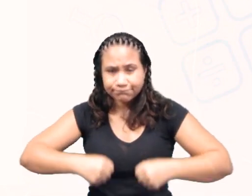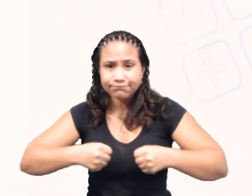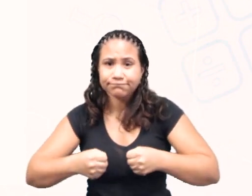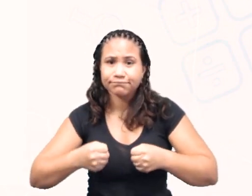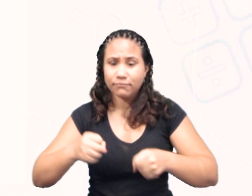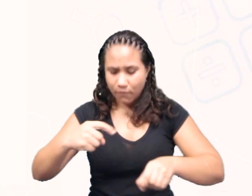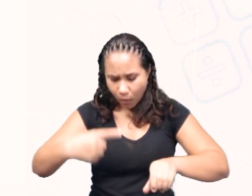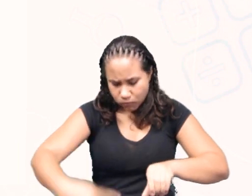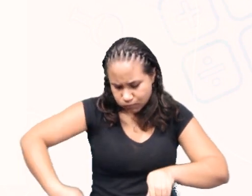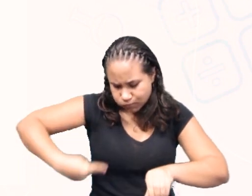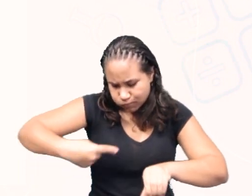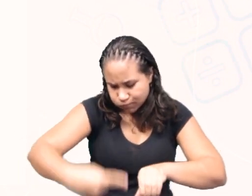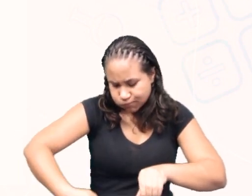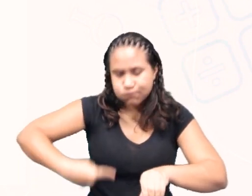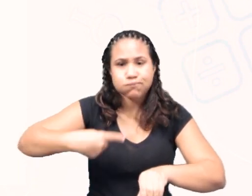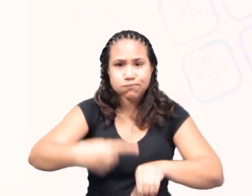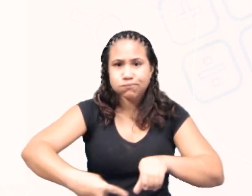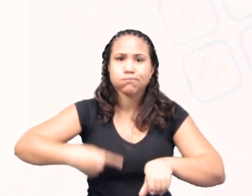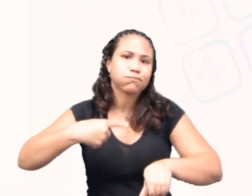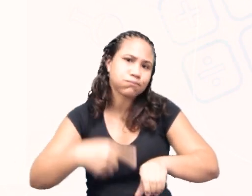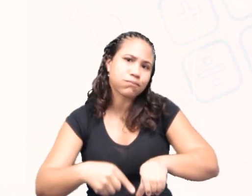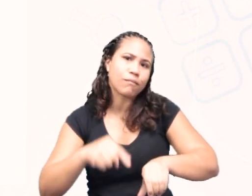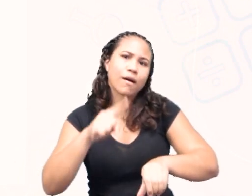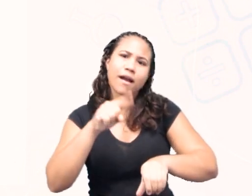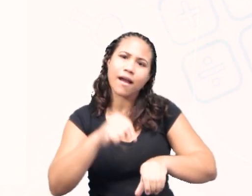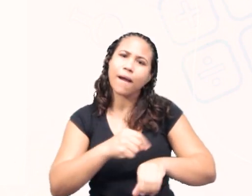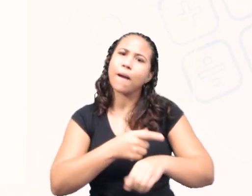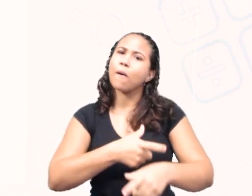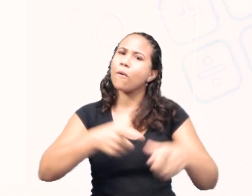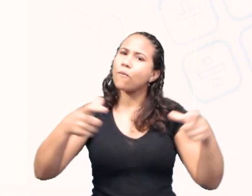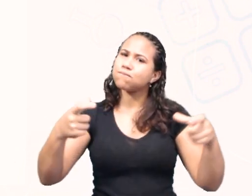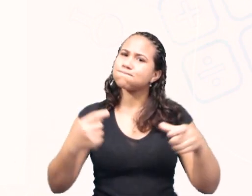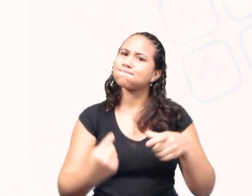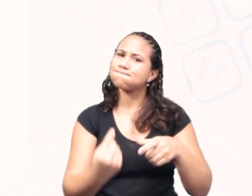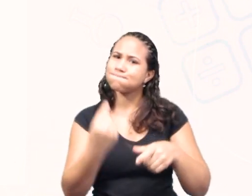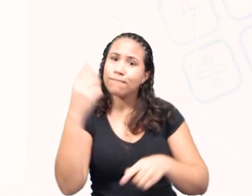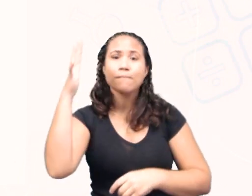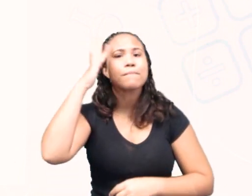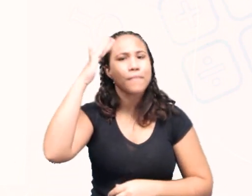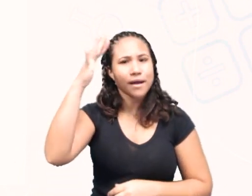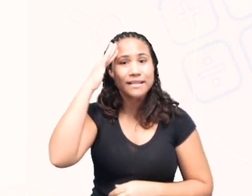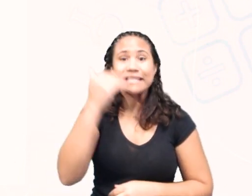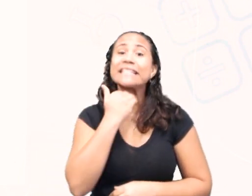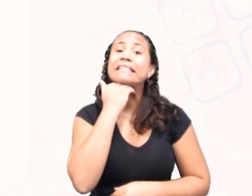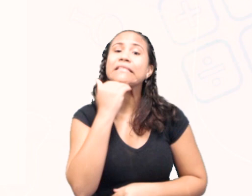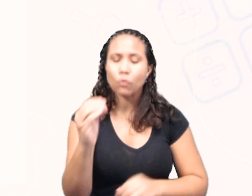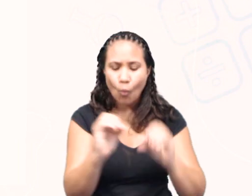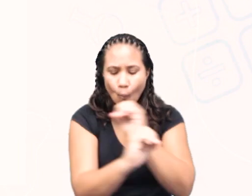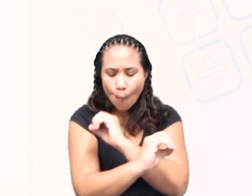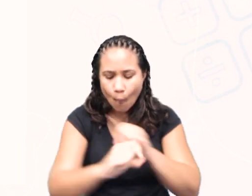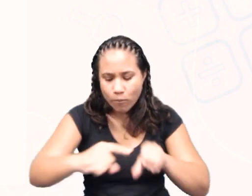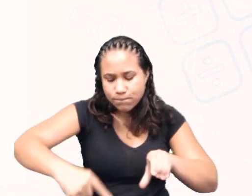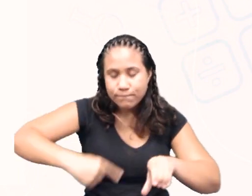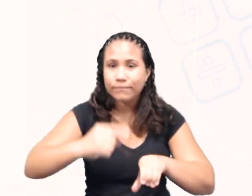para movimentar esse carrinho seria bem maior se ele não tivesse as rodas, não é?